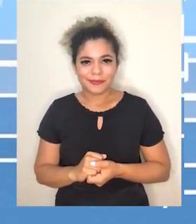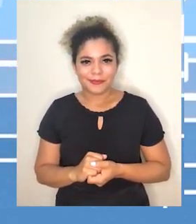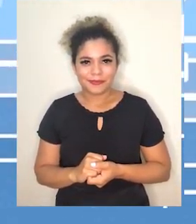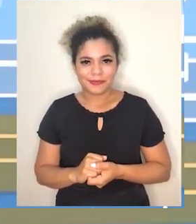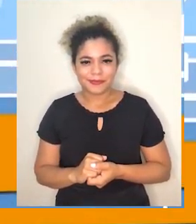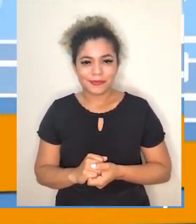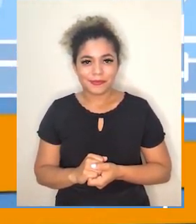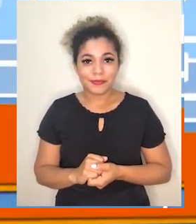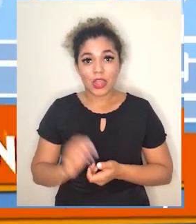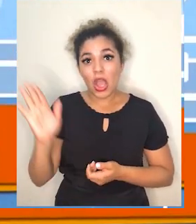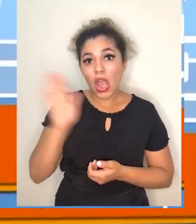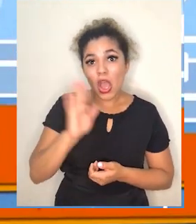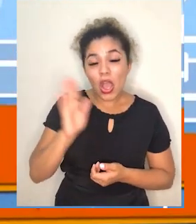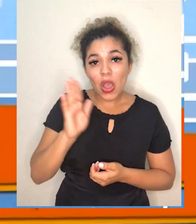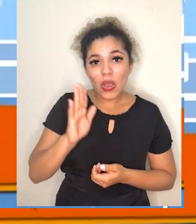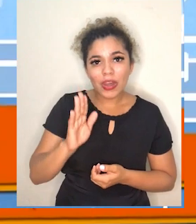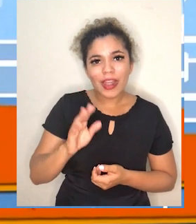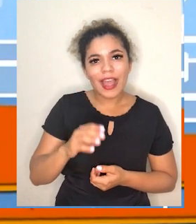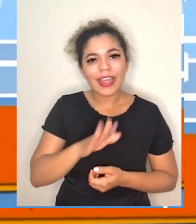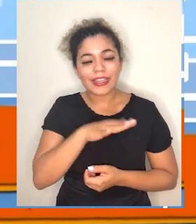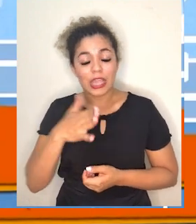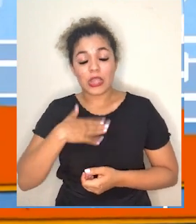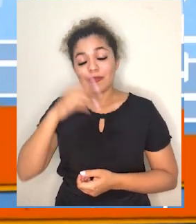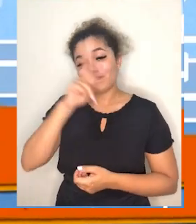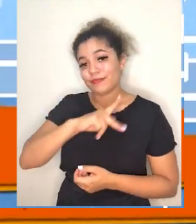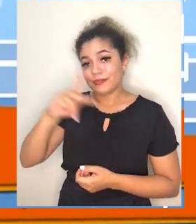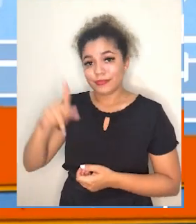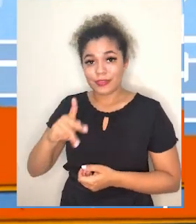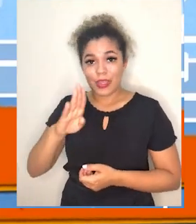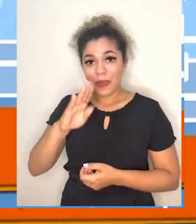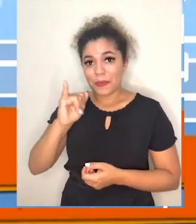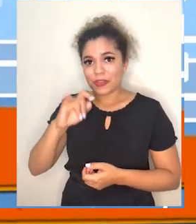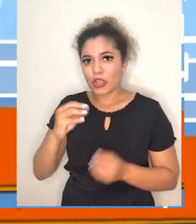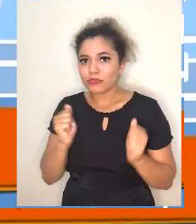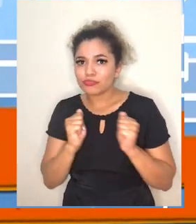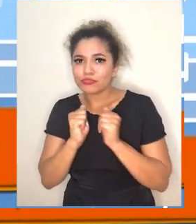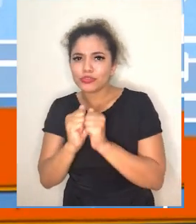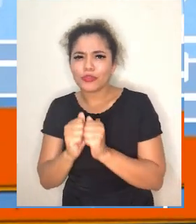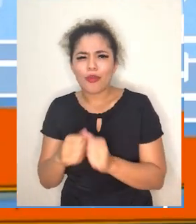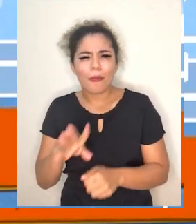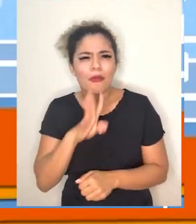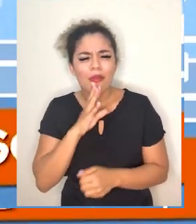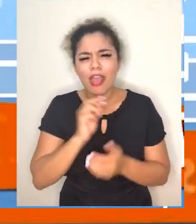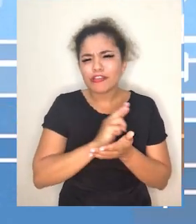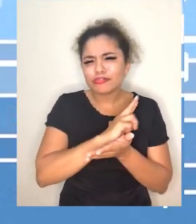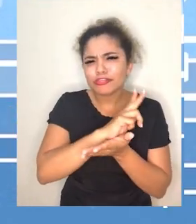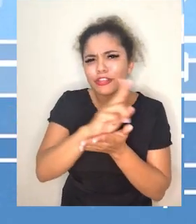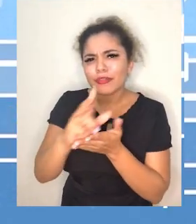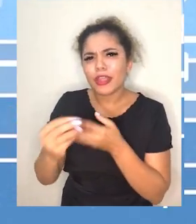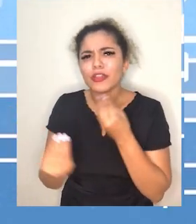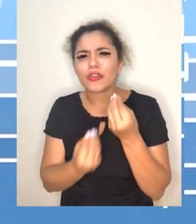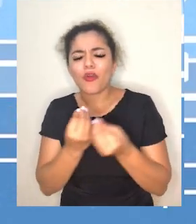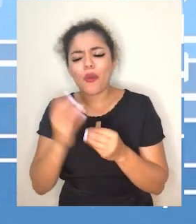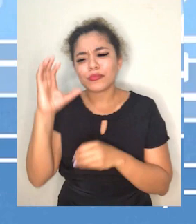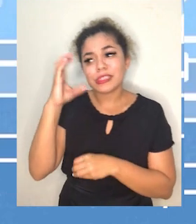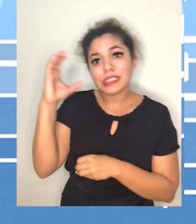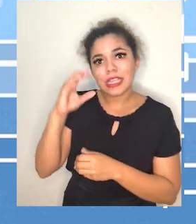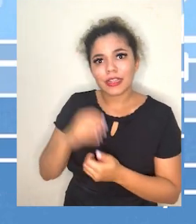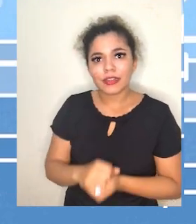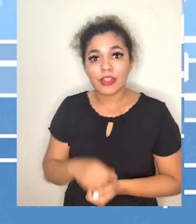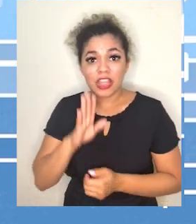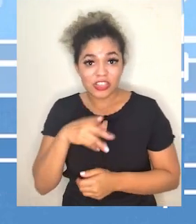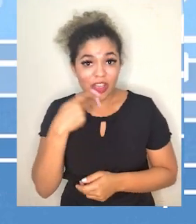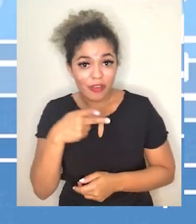Olá, pequenos cientistas! Eu sou o professor Bill Tyson e juntos vamos conhecer diversas formas de ciência. Já